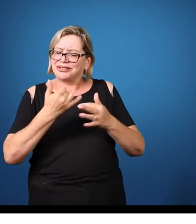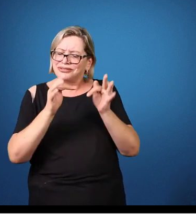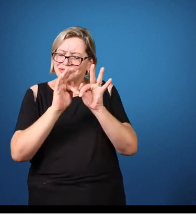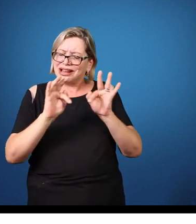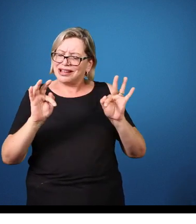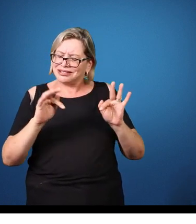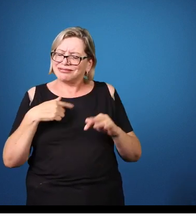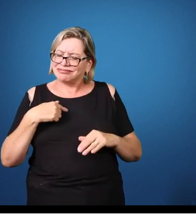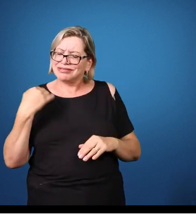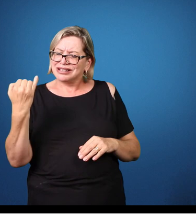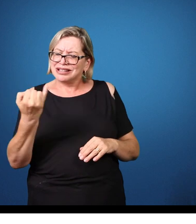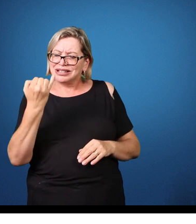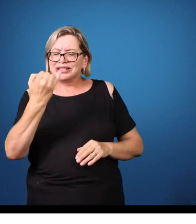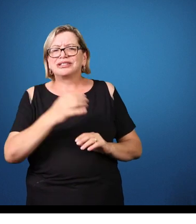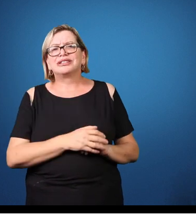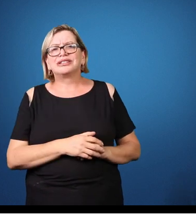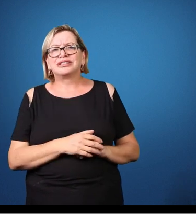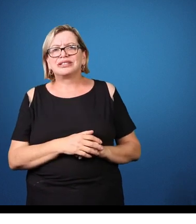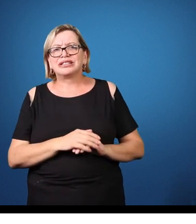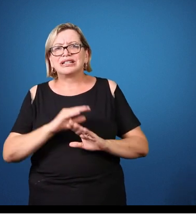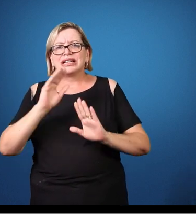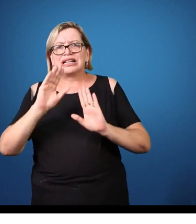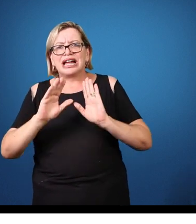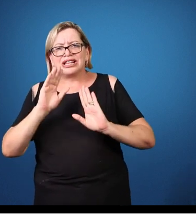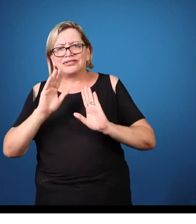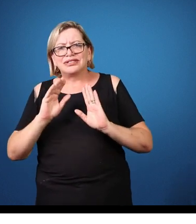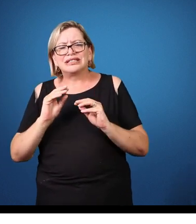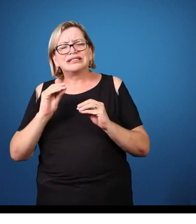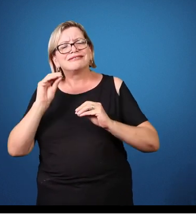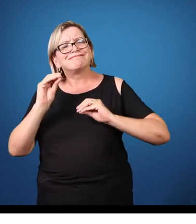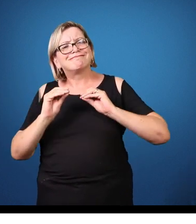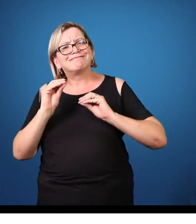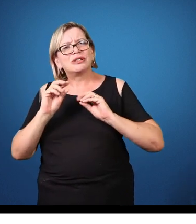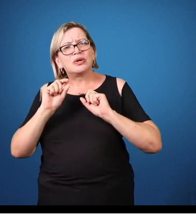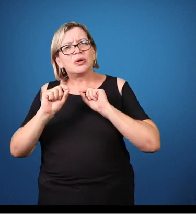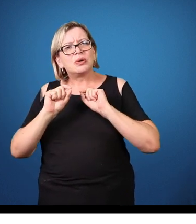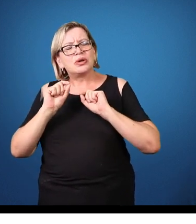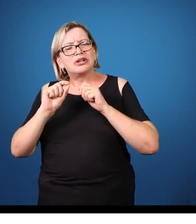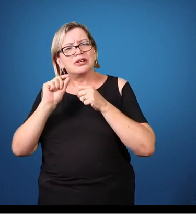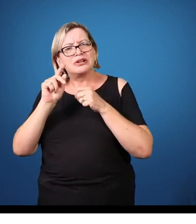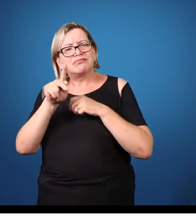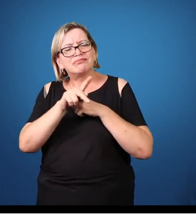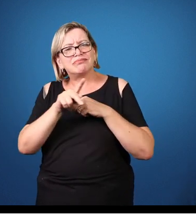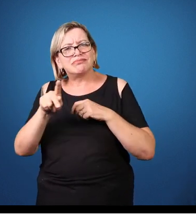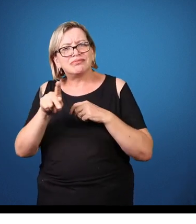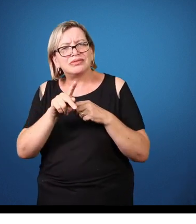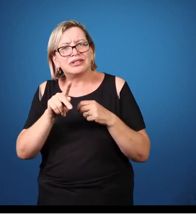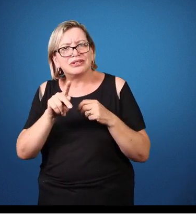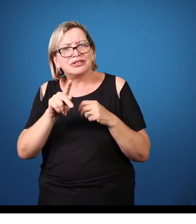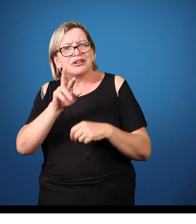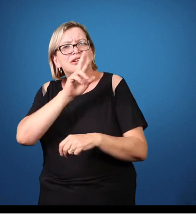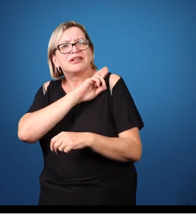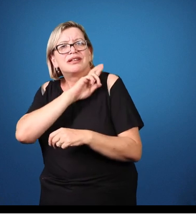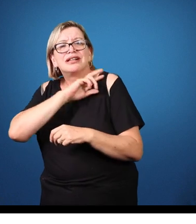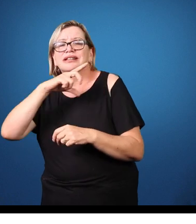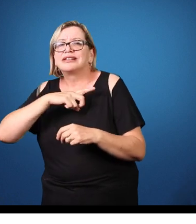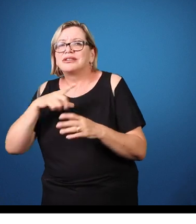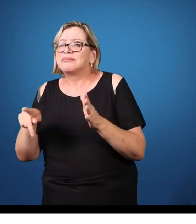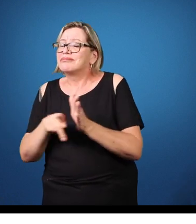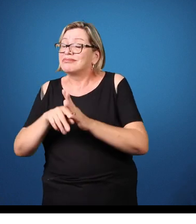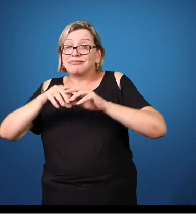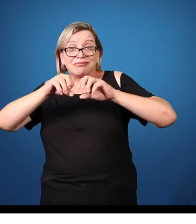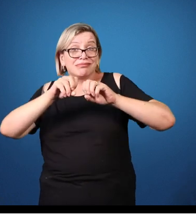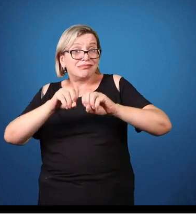o educador tem é com a educação. Às vezes, tem alguns estudantes que a gente tem mais empatia,